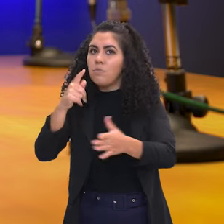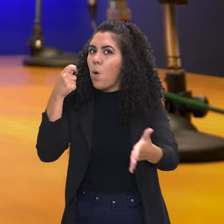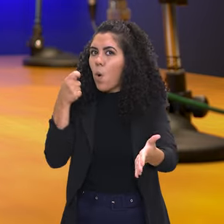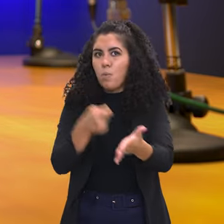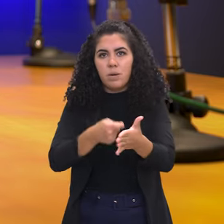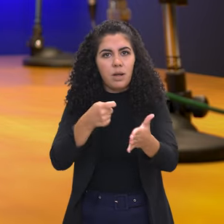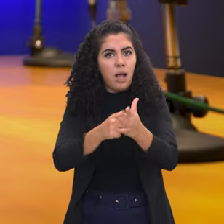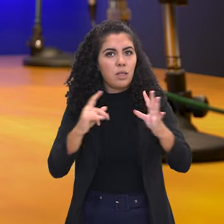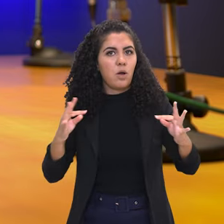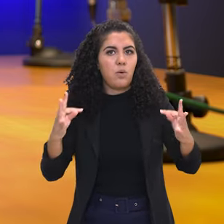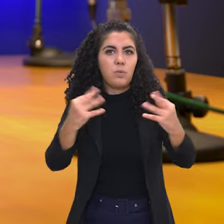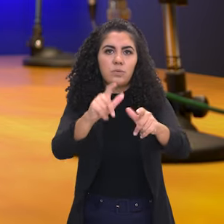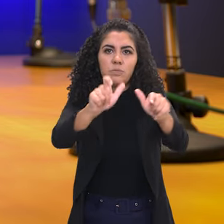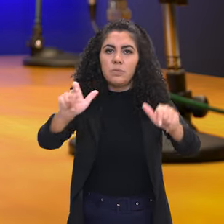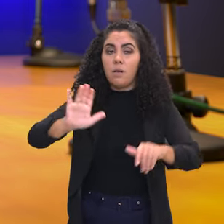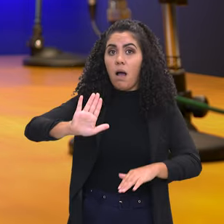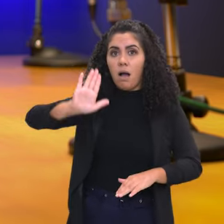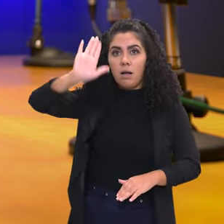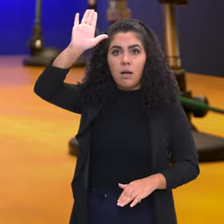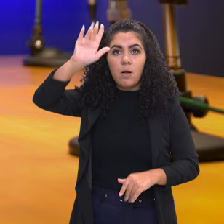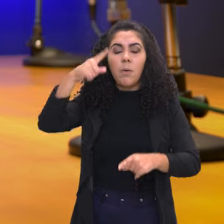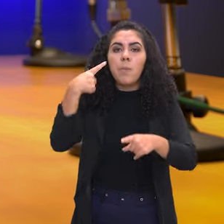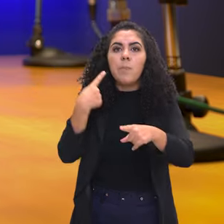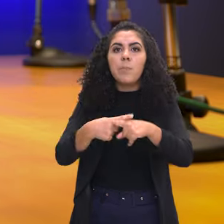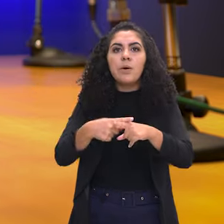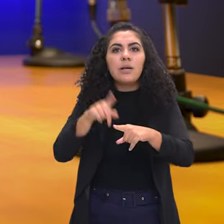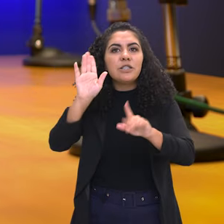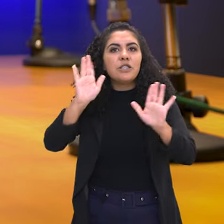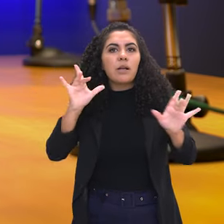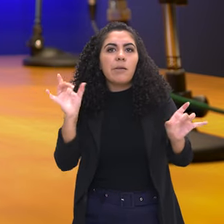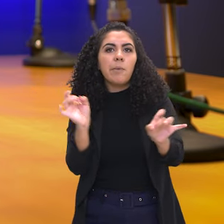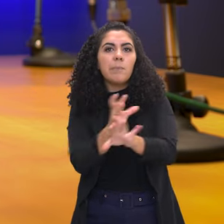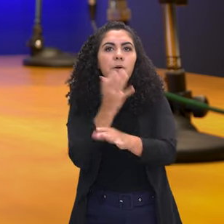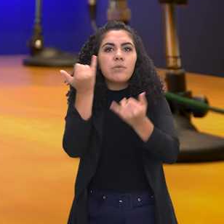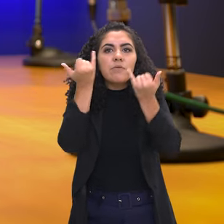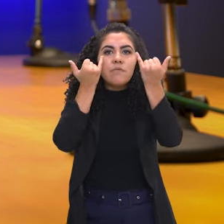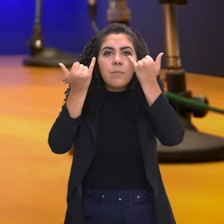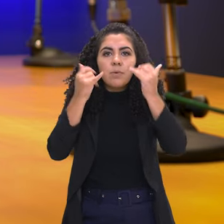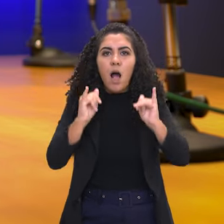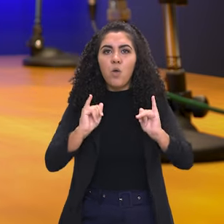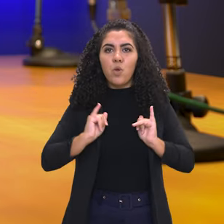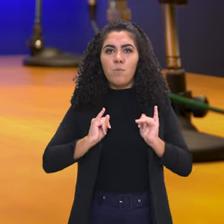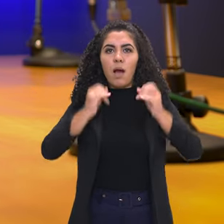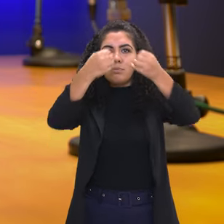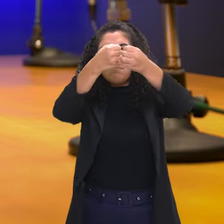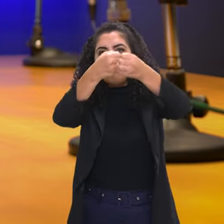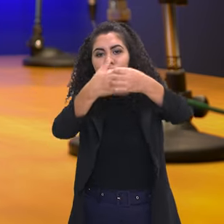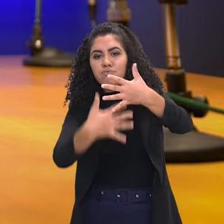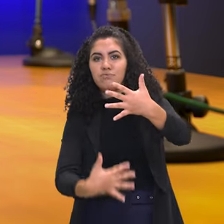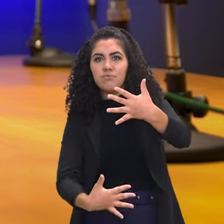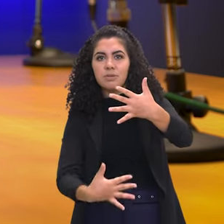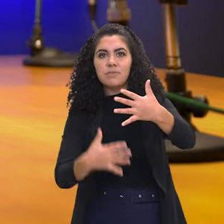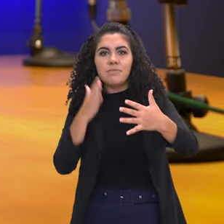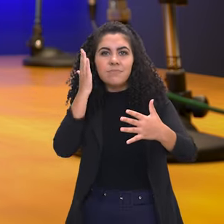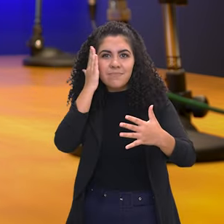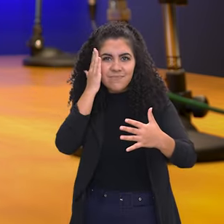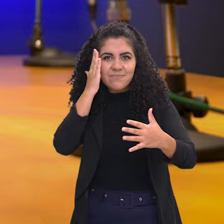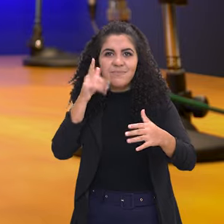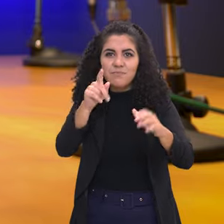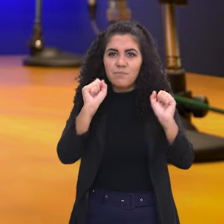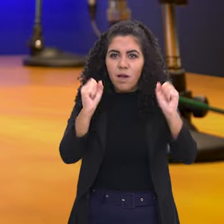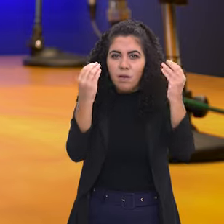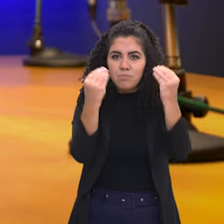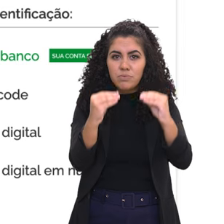todos os candidatos. Por quê? Porque lá a gente já vai acessar várias informações pré-preenchidas do que seriam necessários você colocar